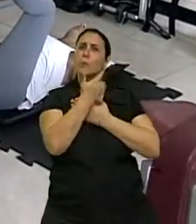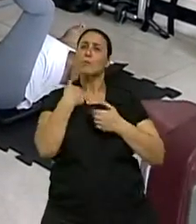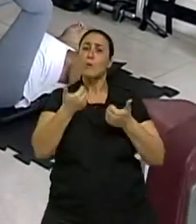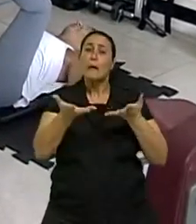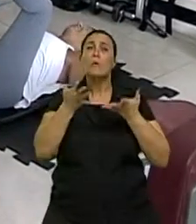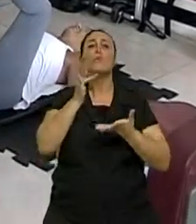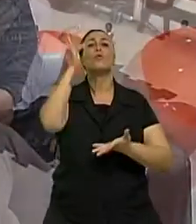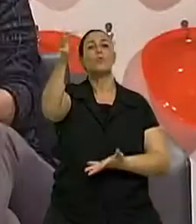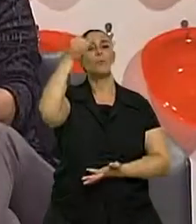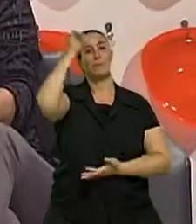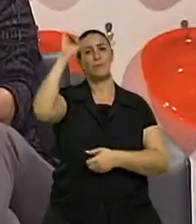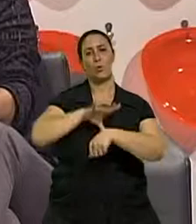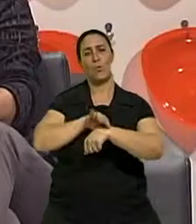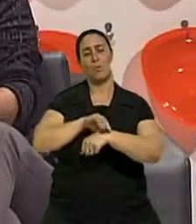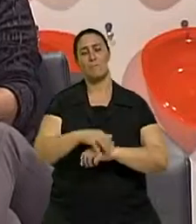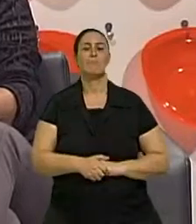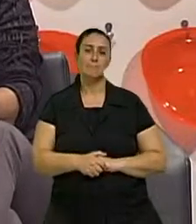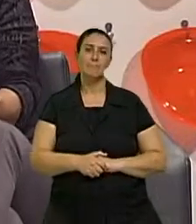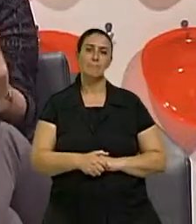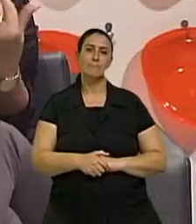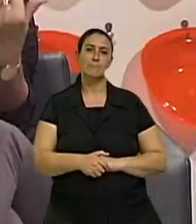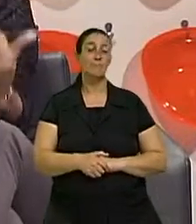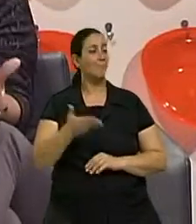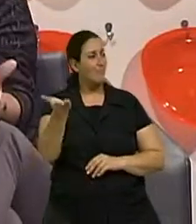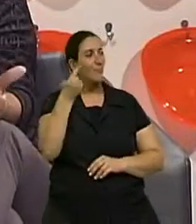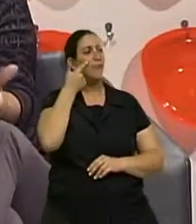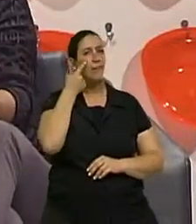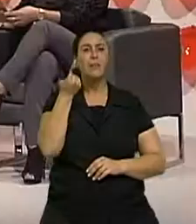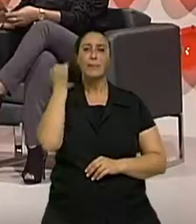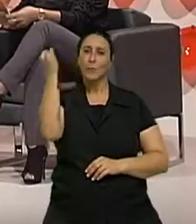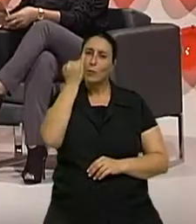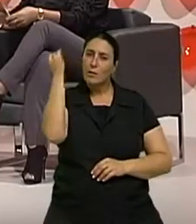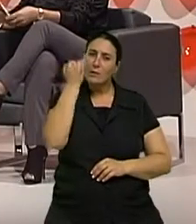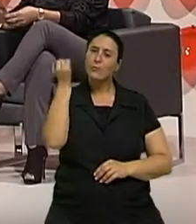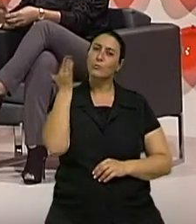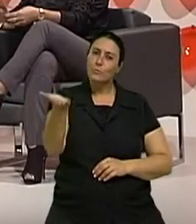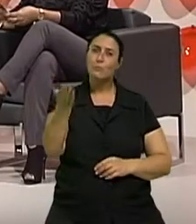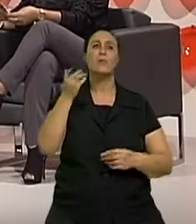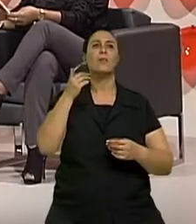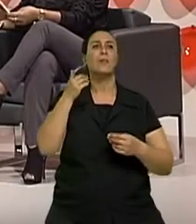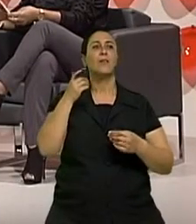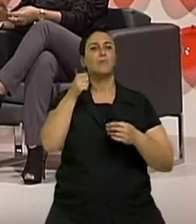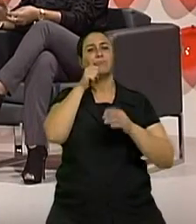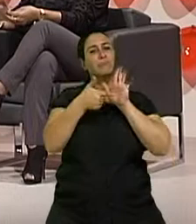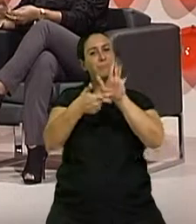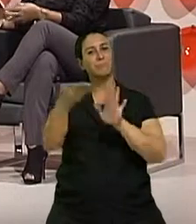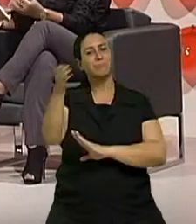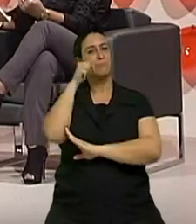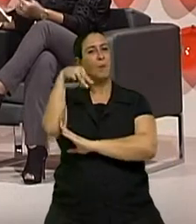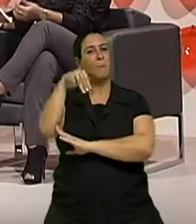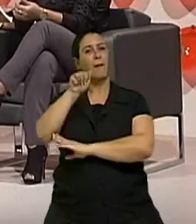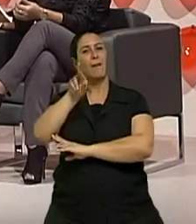doenças. Pois é, doutora Marília, depois da gente ver este caso aí, né? Da Maria de Lourdes,